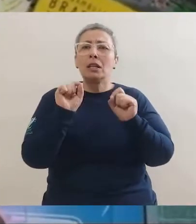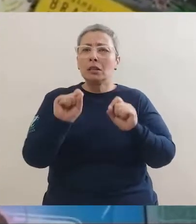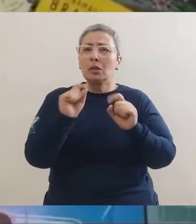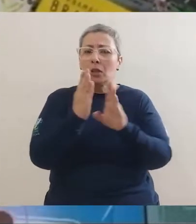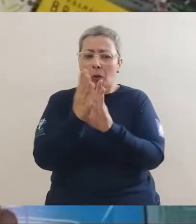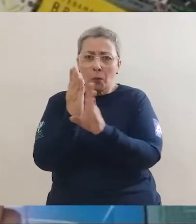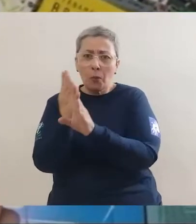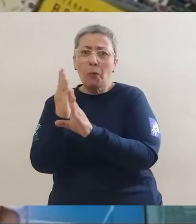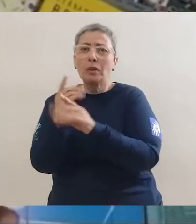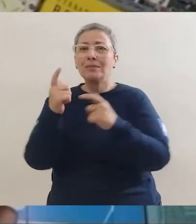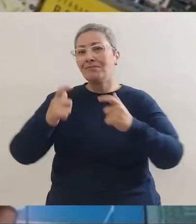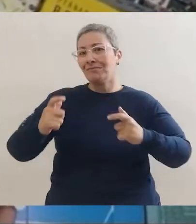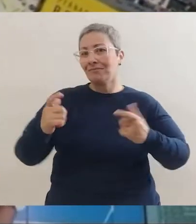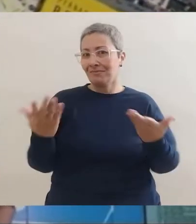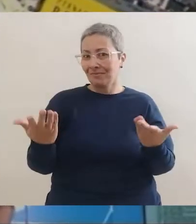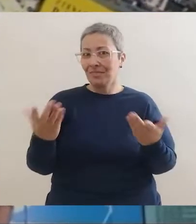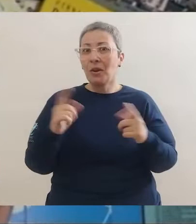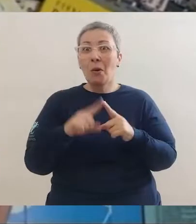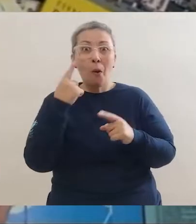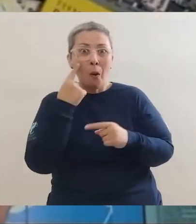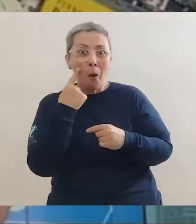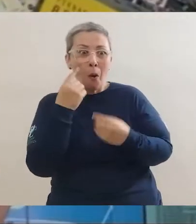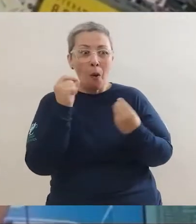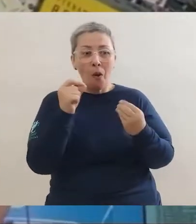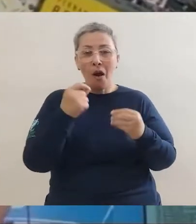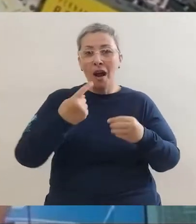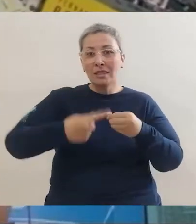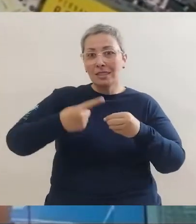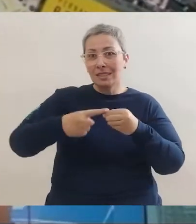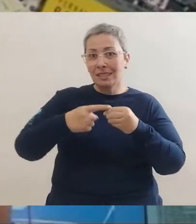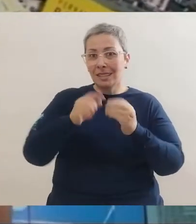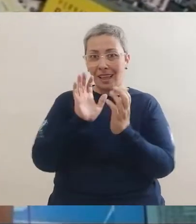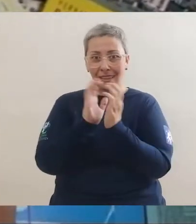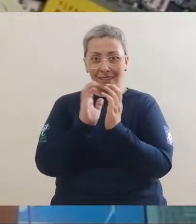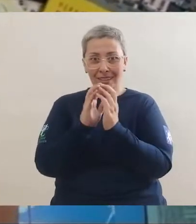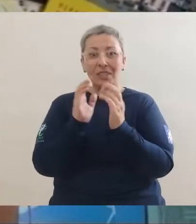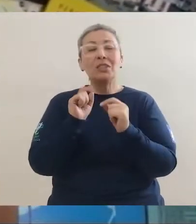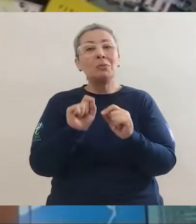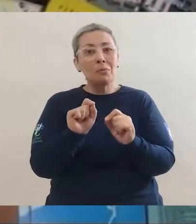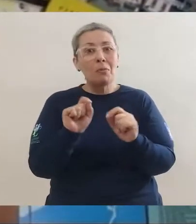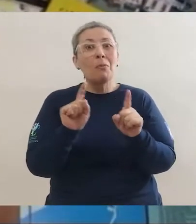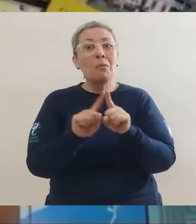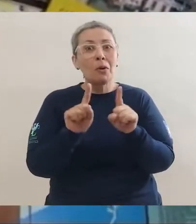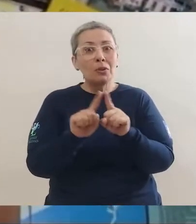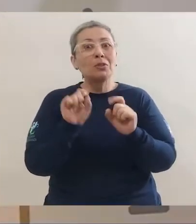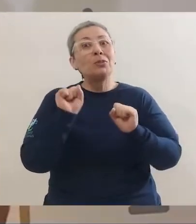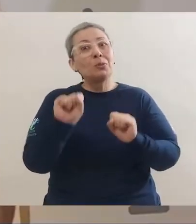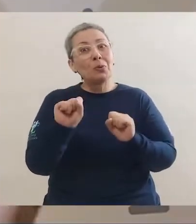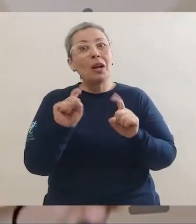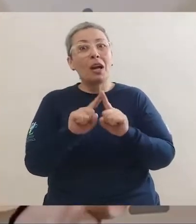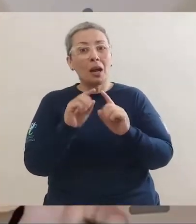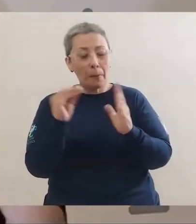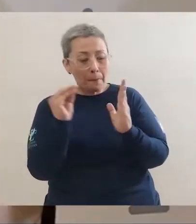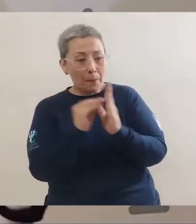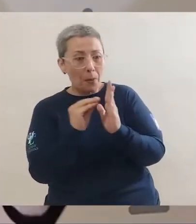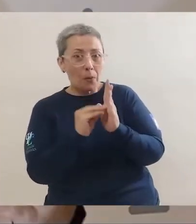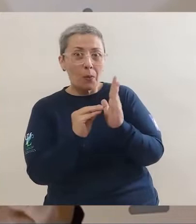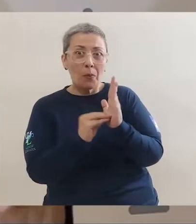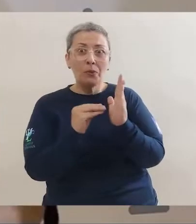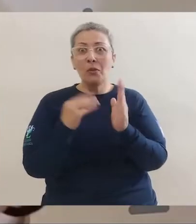escritos que a gente encontra nesses lugares. Olha só esses da cidade de Recife. Nós também